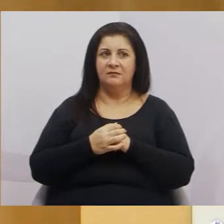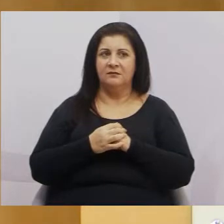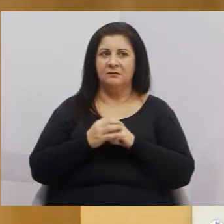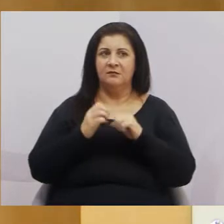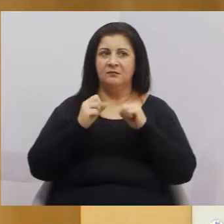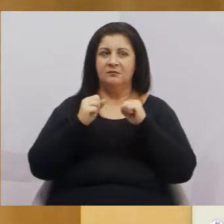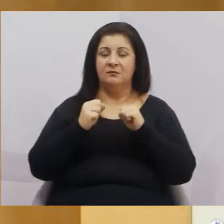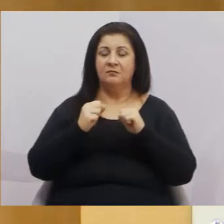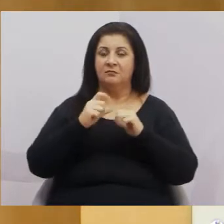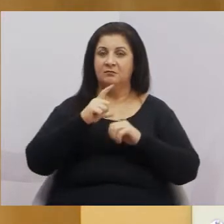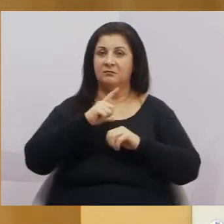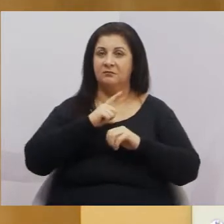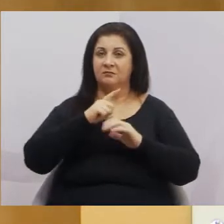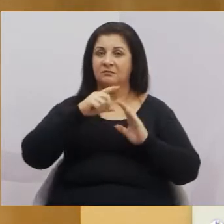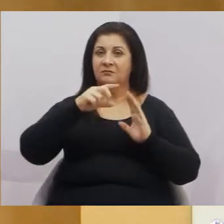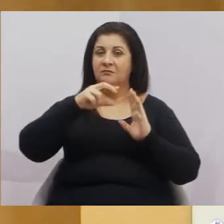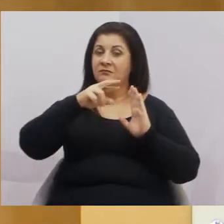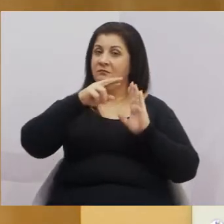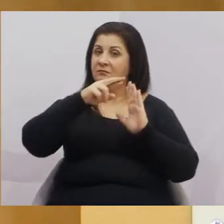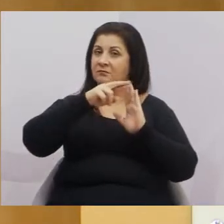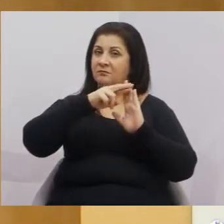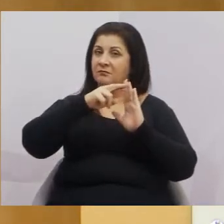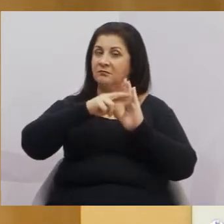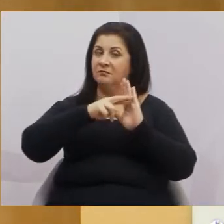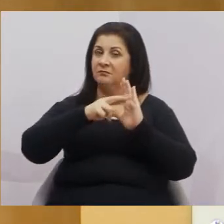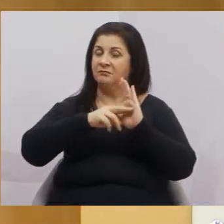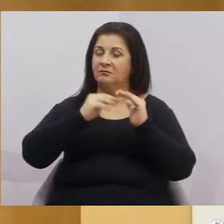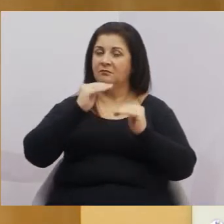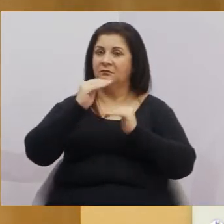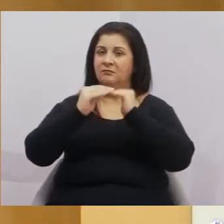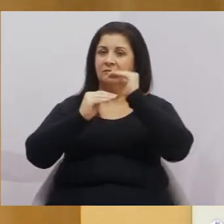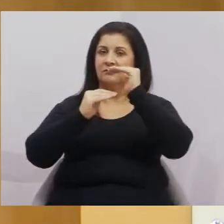ordem e progresso no nosso país.